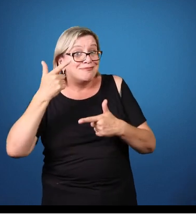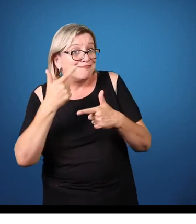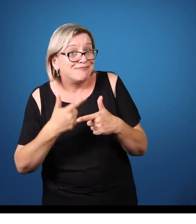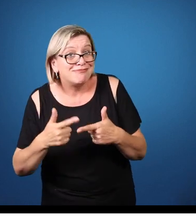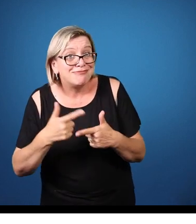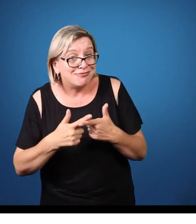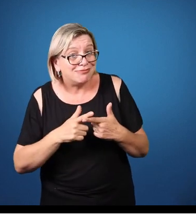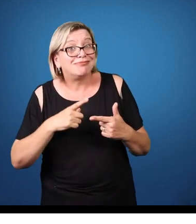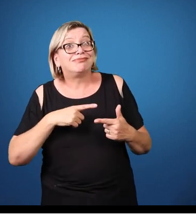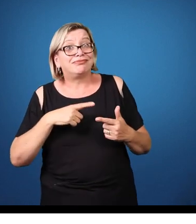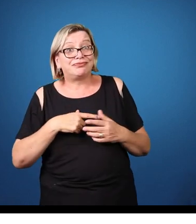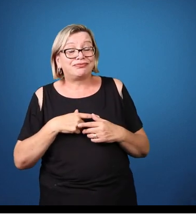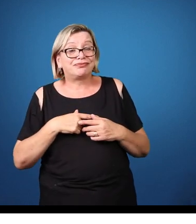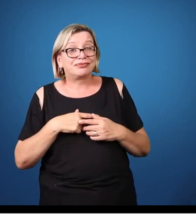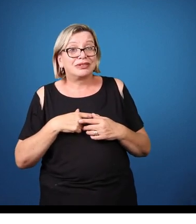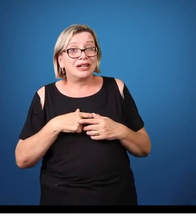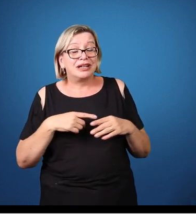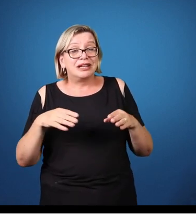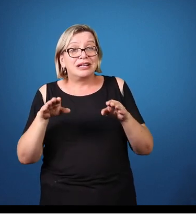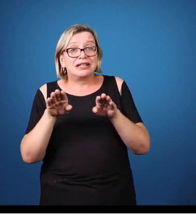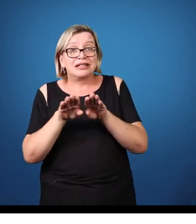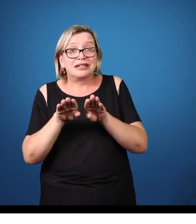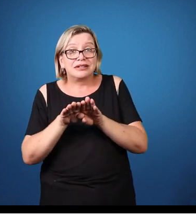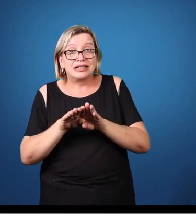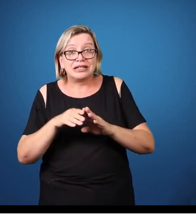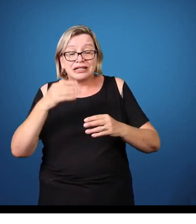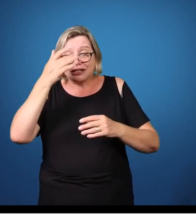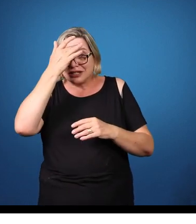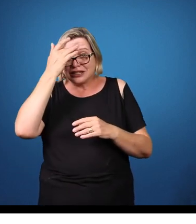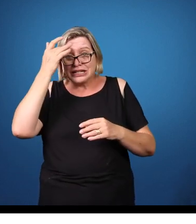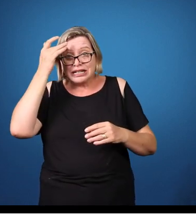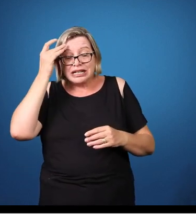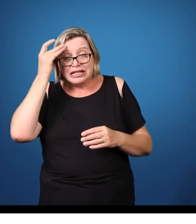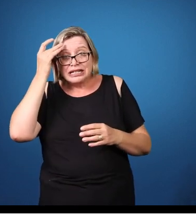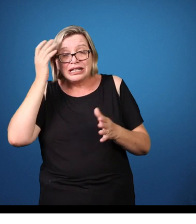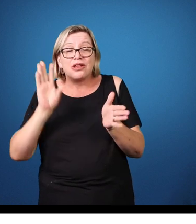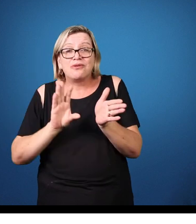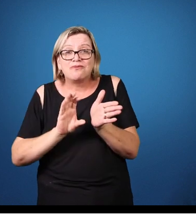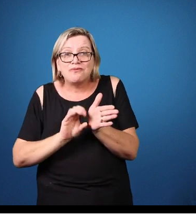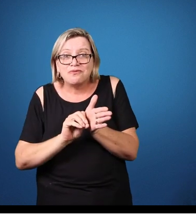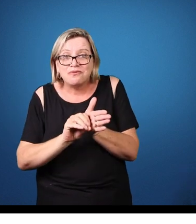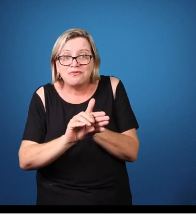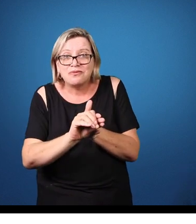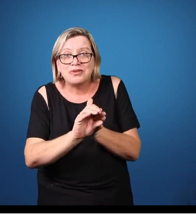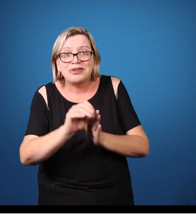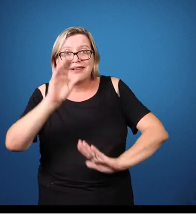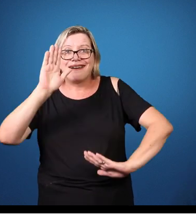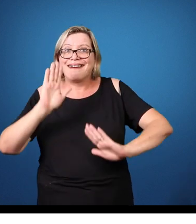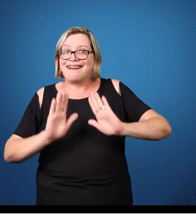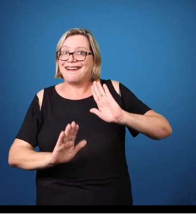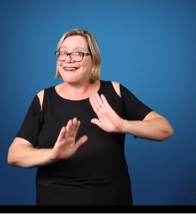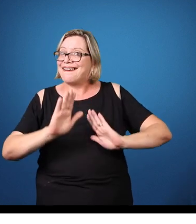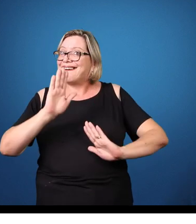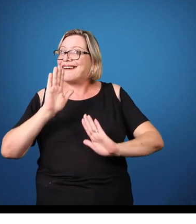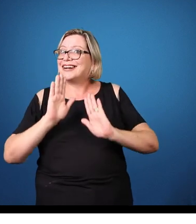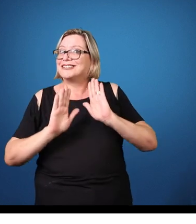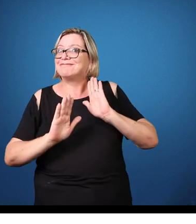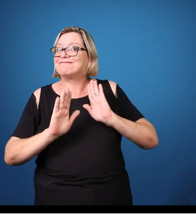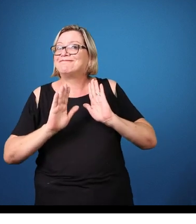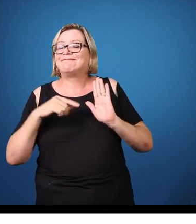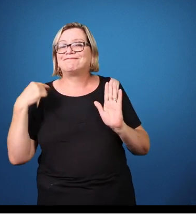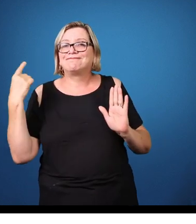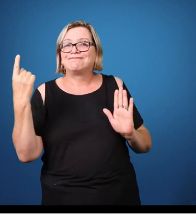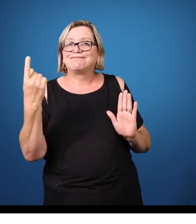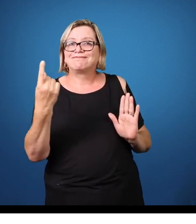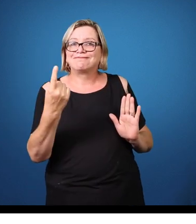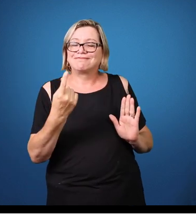com a internet, às vezes a gente tem um super diagnóstico